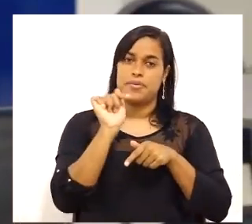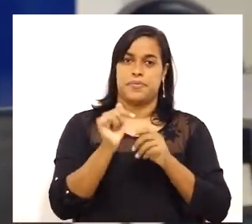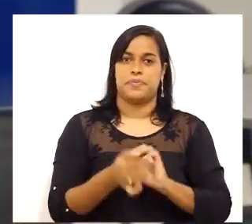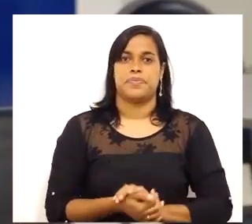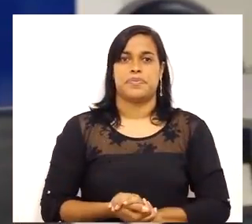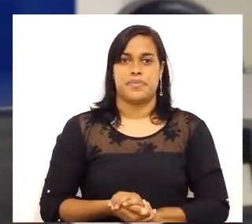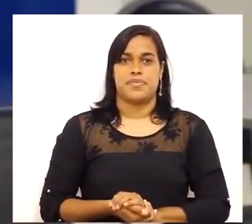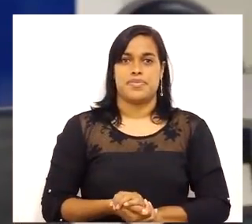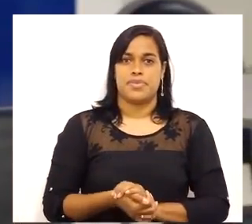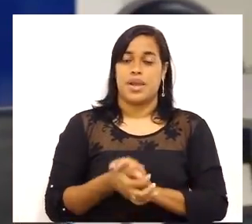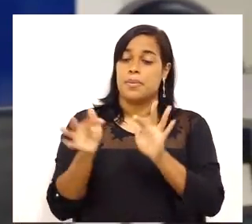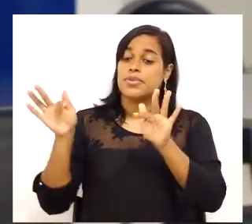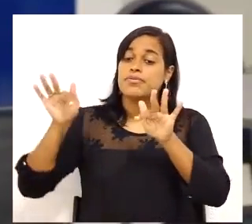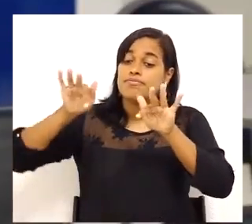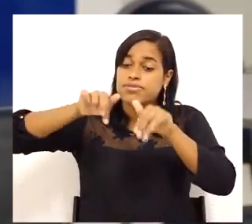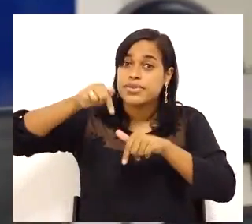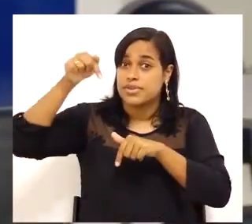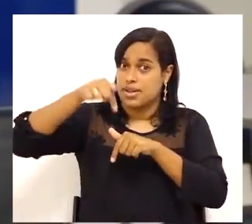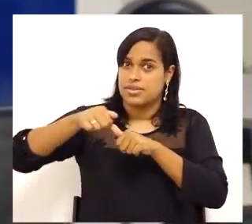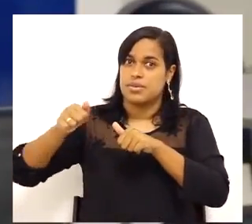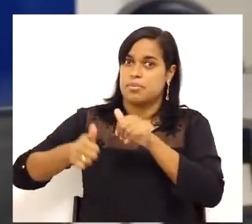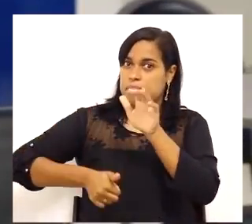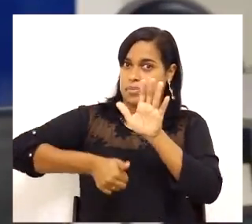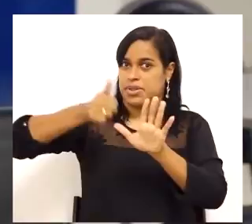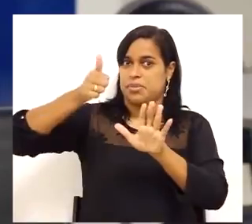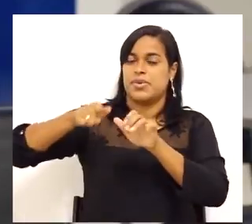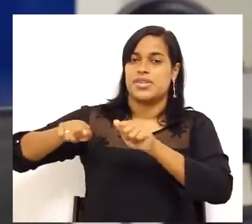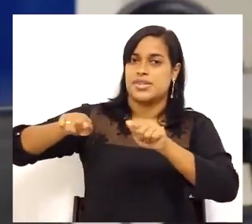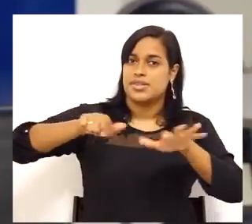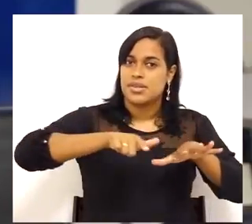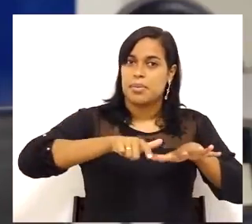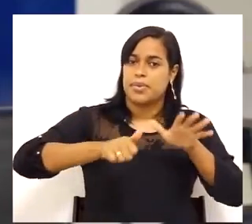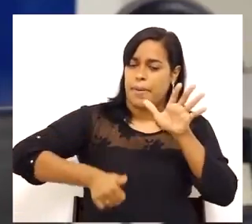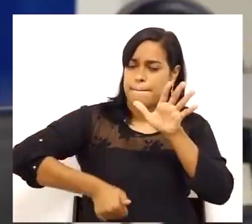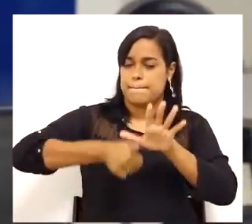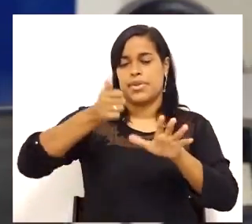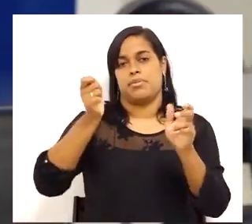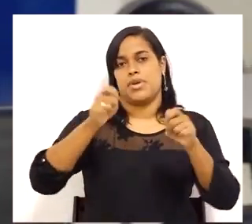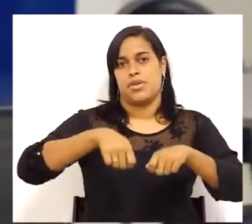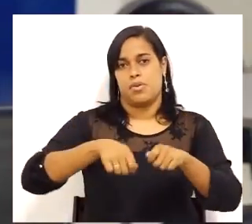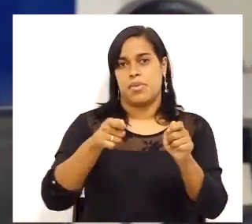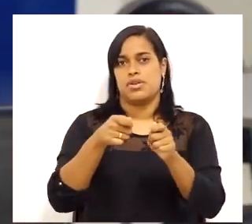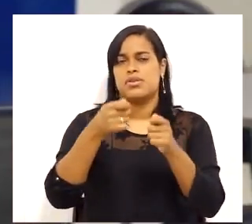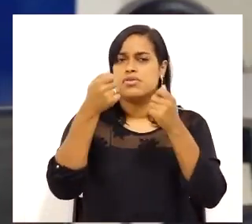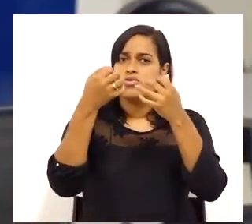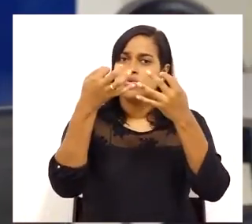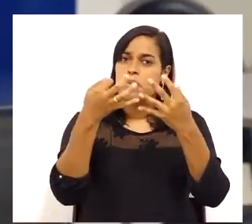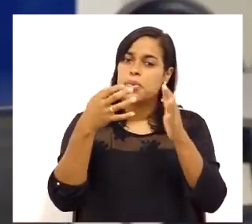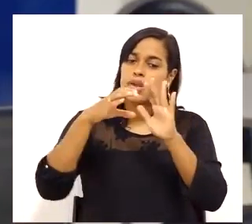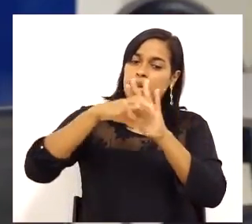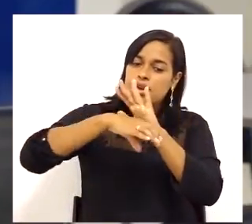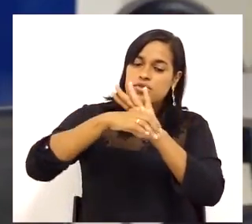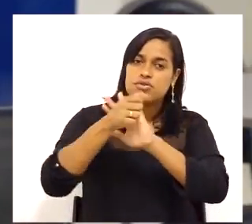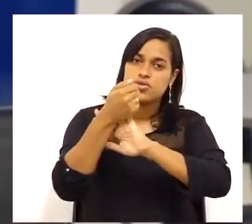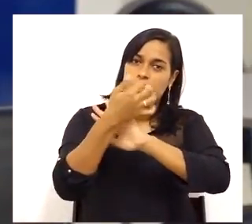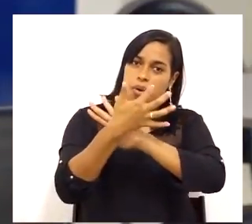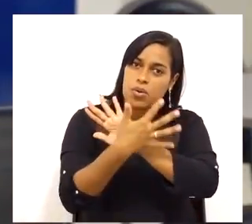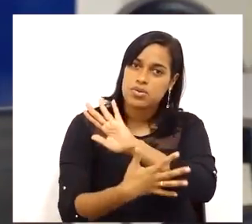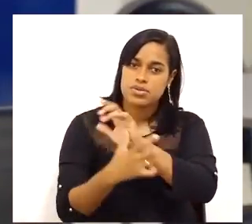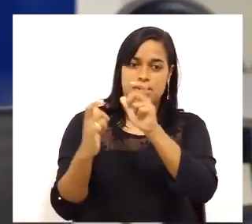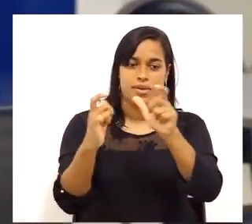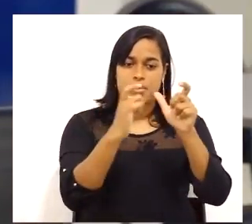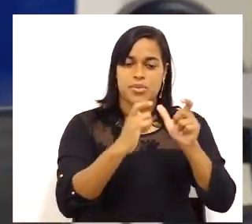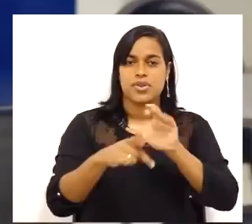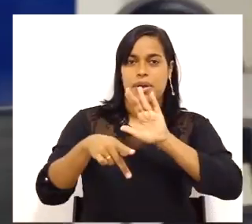para finalizar nossa primeira semana, nossa primeira competência, trazer todos esses conceitos para o ambiente especial